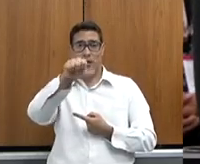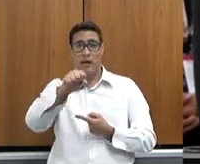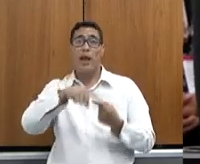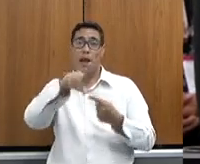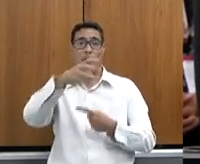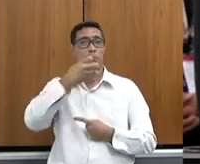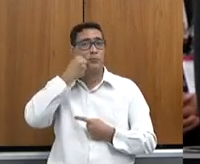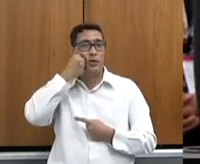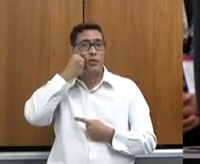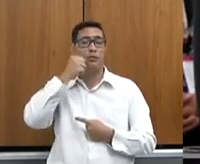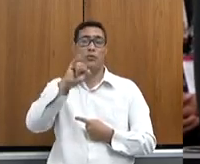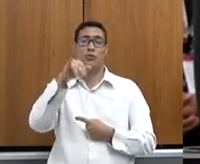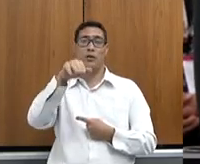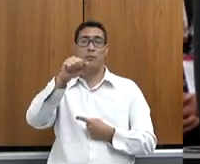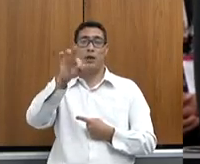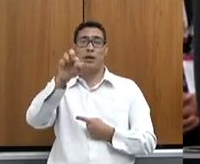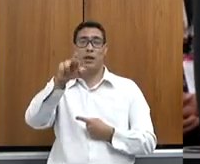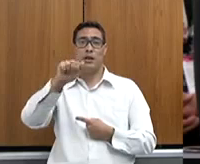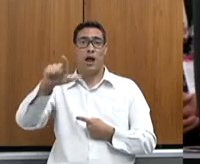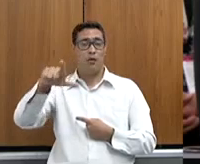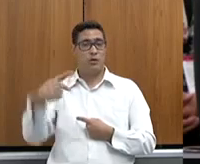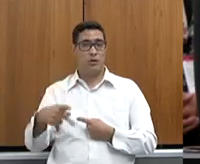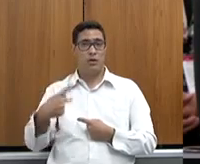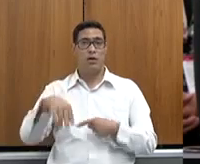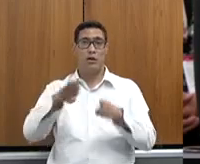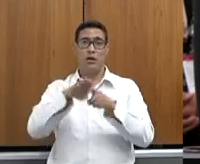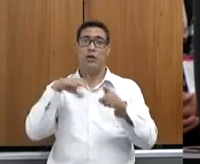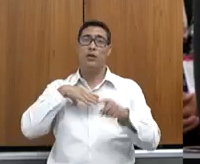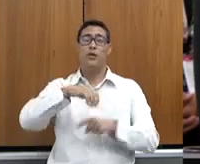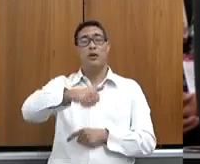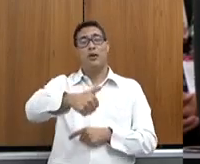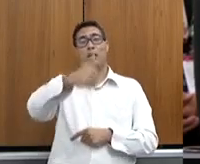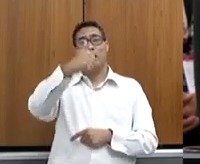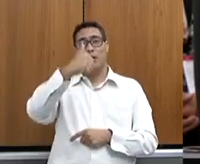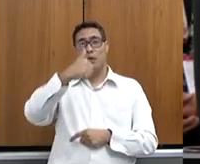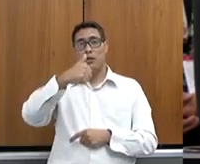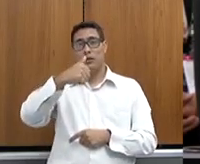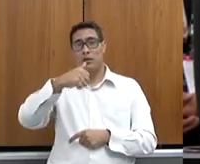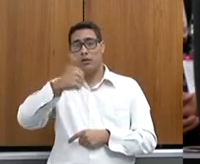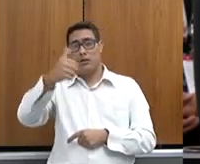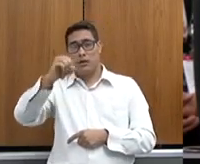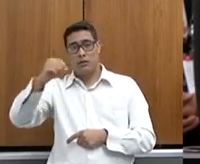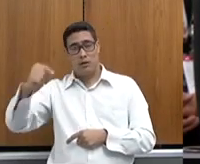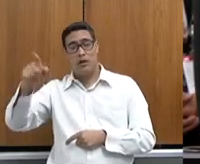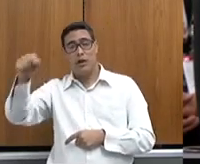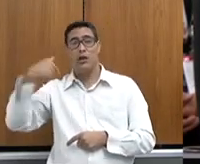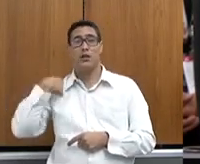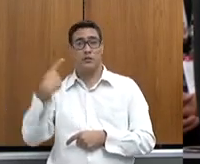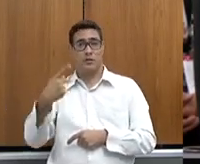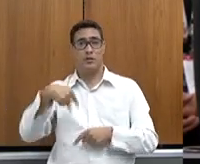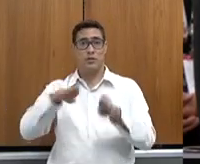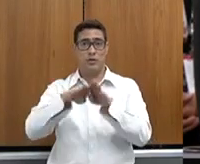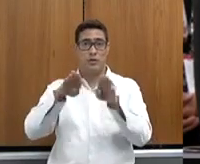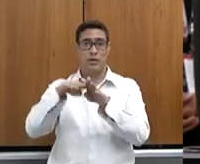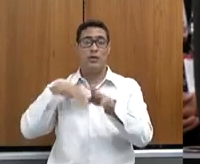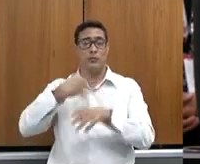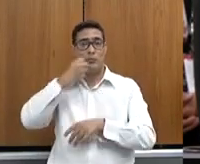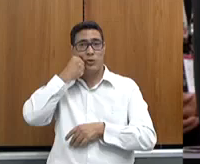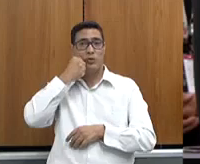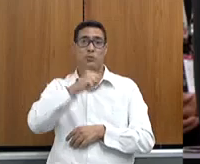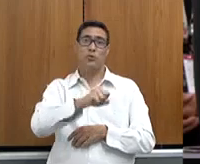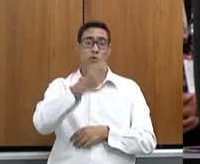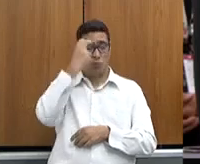Humanidade. O Estado foi representado na 17ª sessão do Comitê Intergovernamental de Salvaguarda do Patrimônio Cultural,